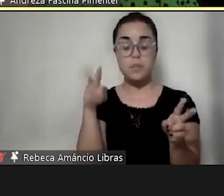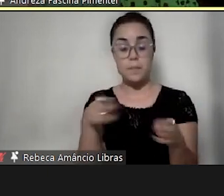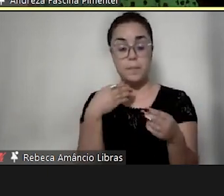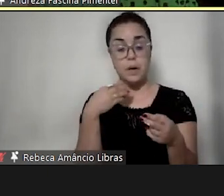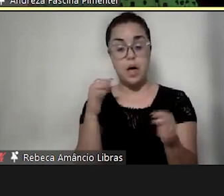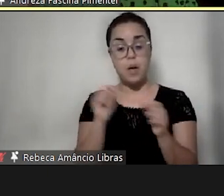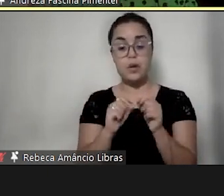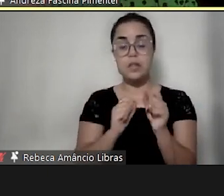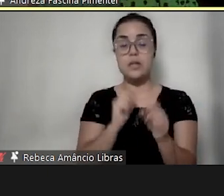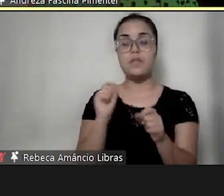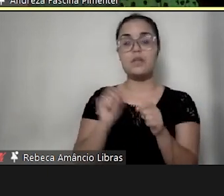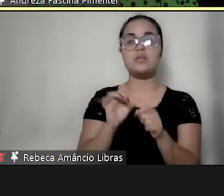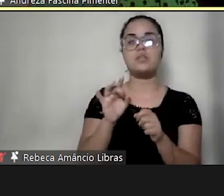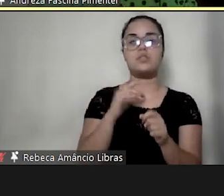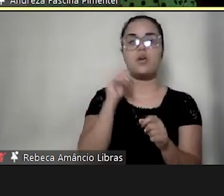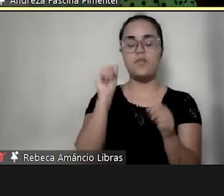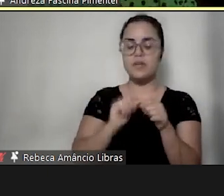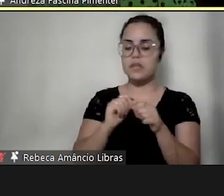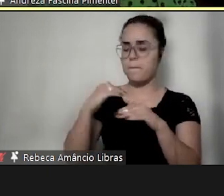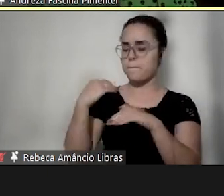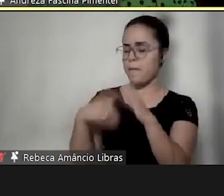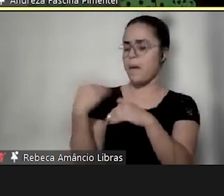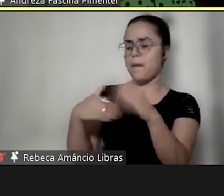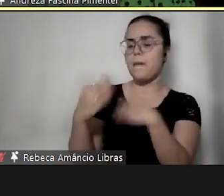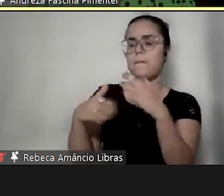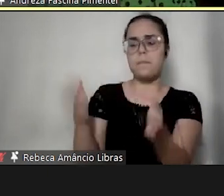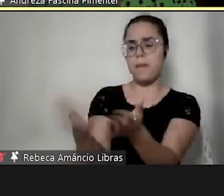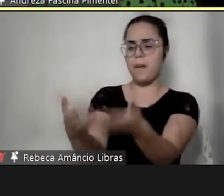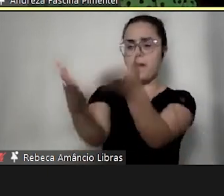porque a só fica pensando em estimular, estimula, estimula, estimula, estimula.